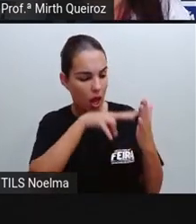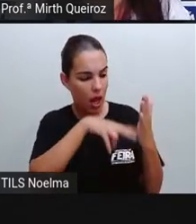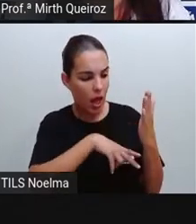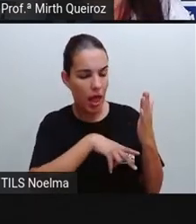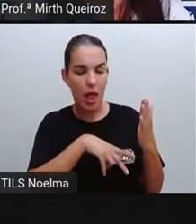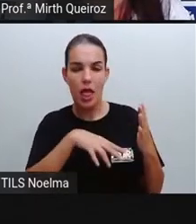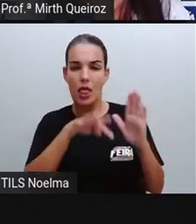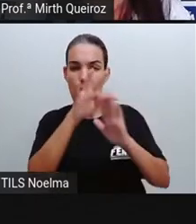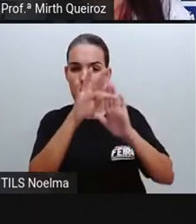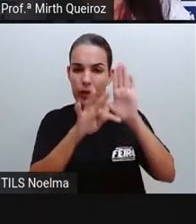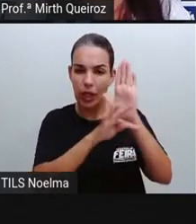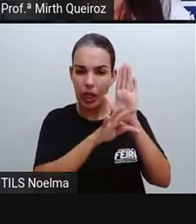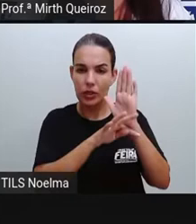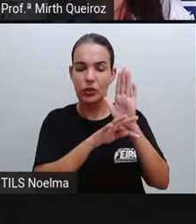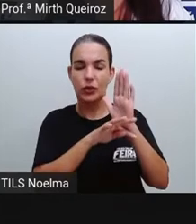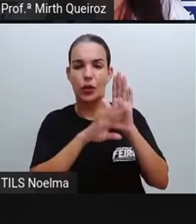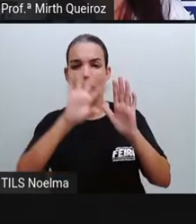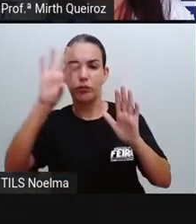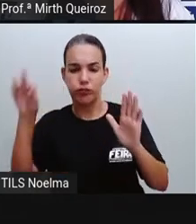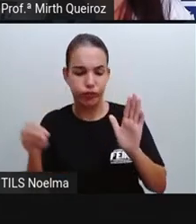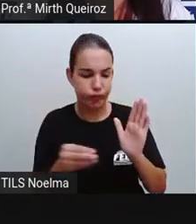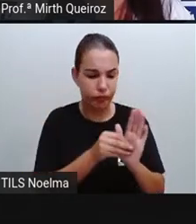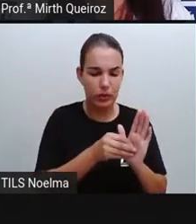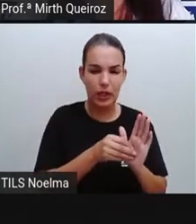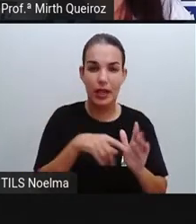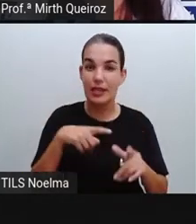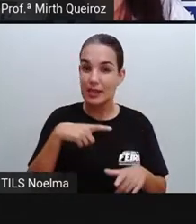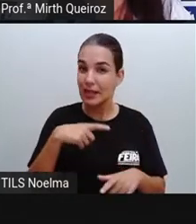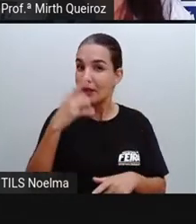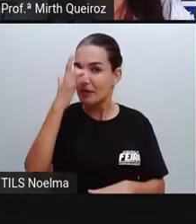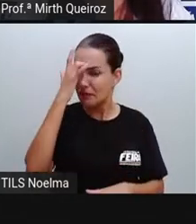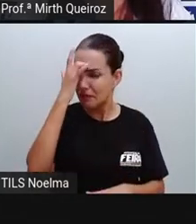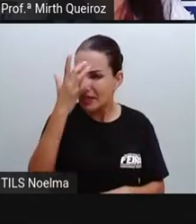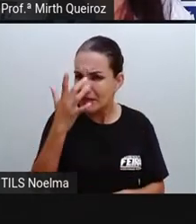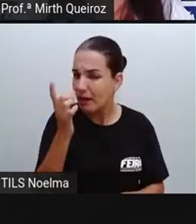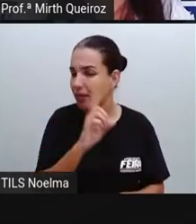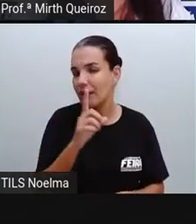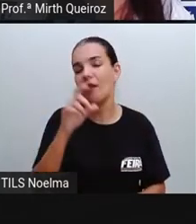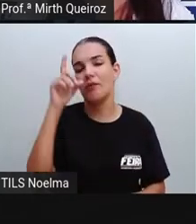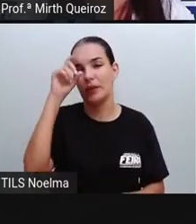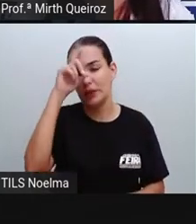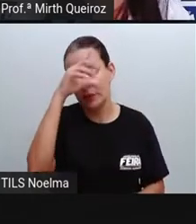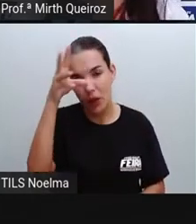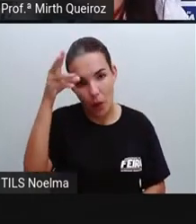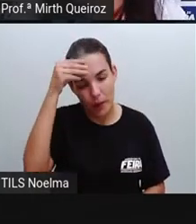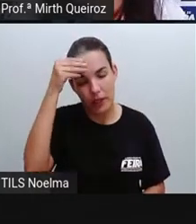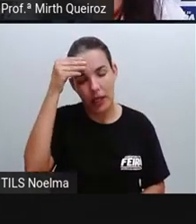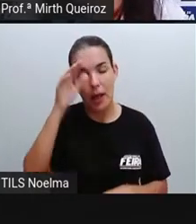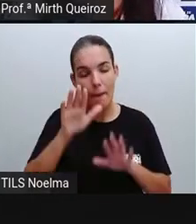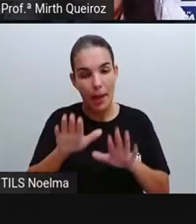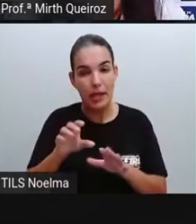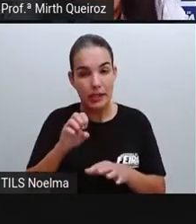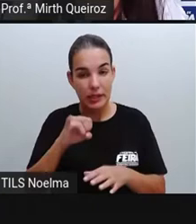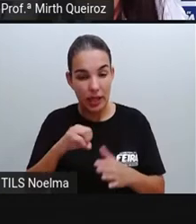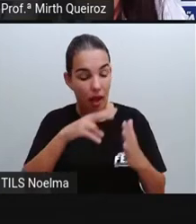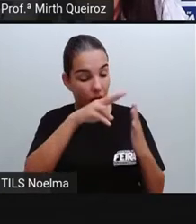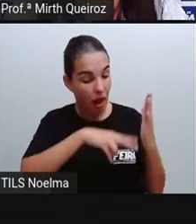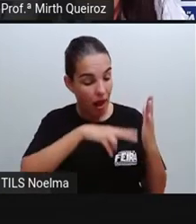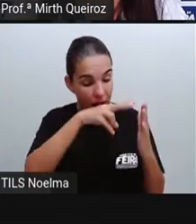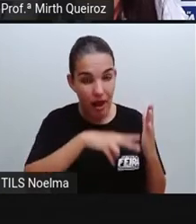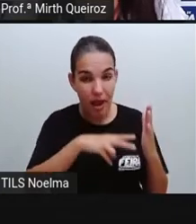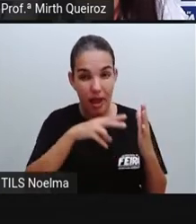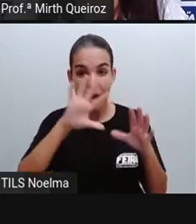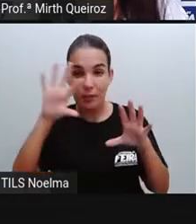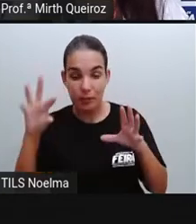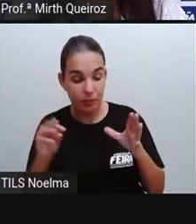com esses dados numéricos, seria bem mais difícil de você compreender do que você ler essas mesmas